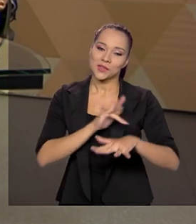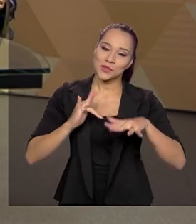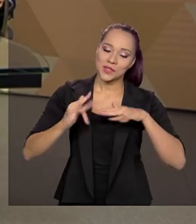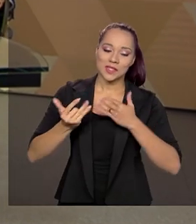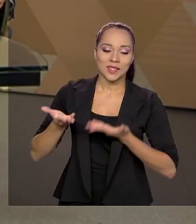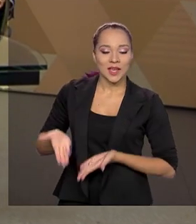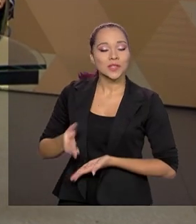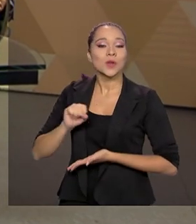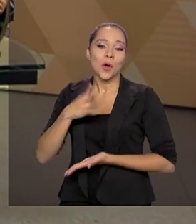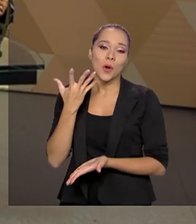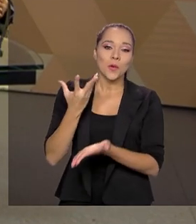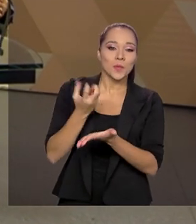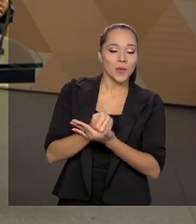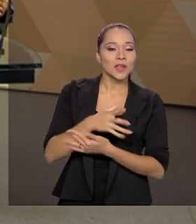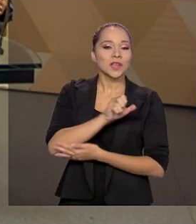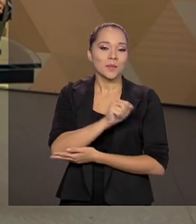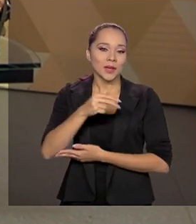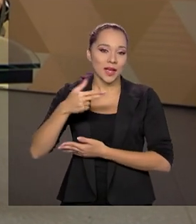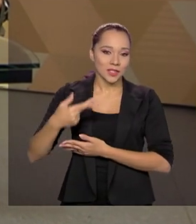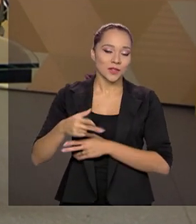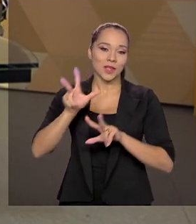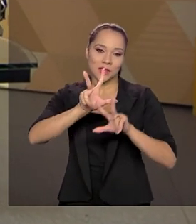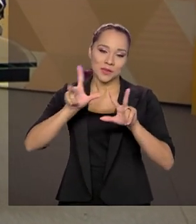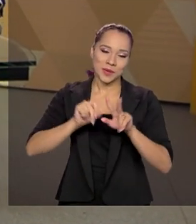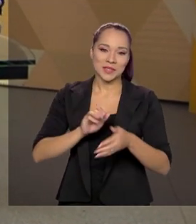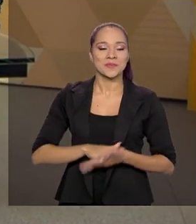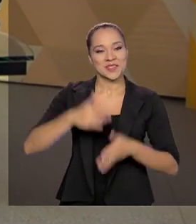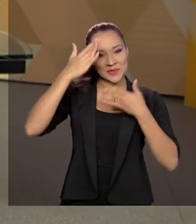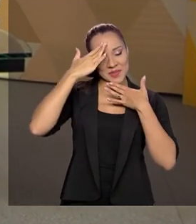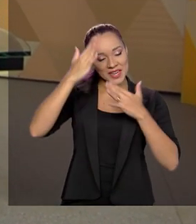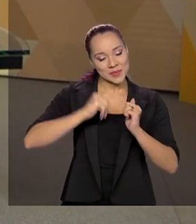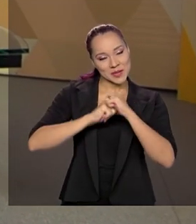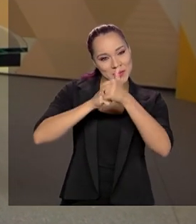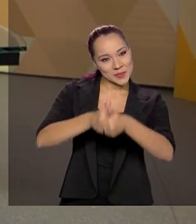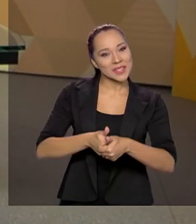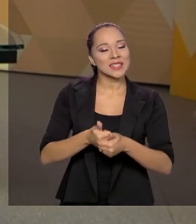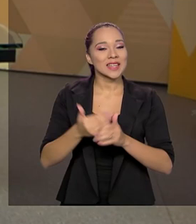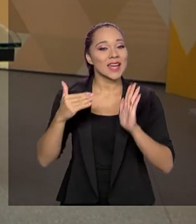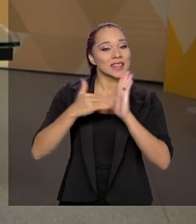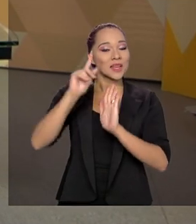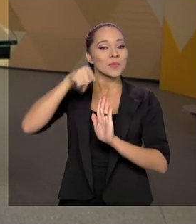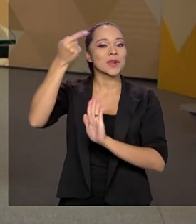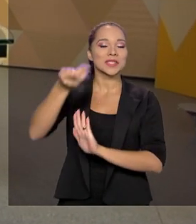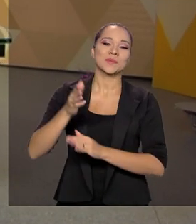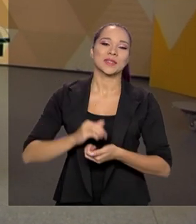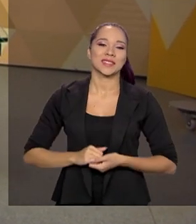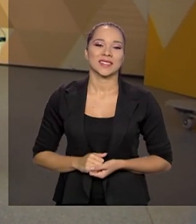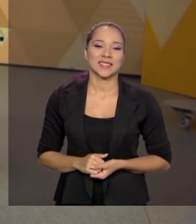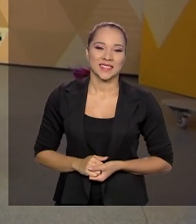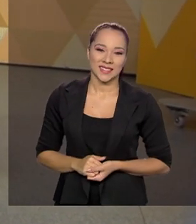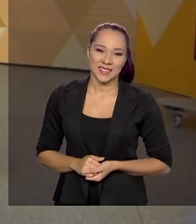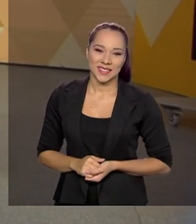sociais ou baixe o TV Brasil Play. Obrigado pela companhia e até o próximo programa.